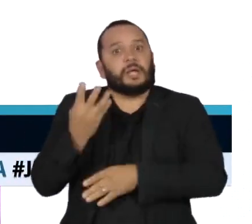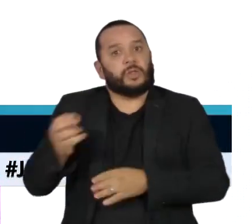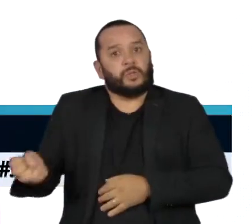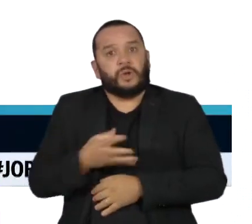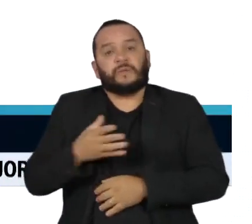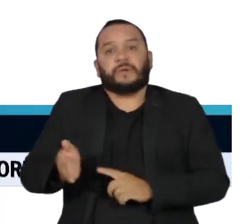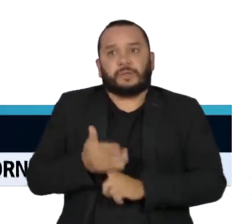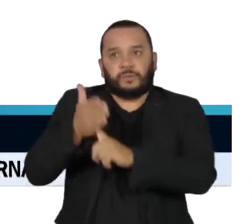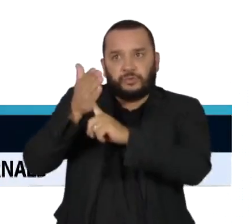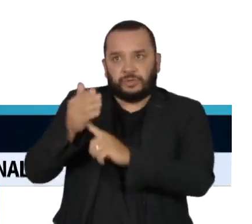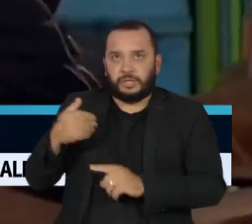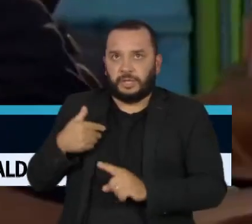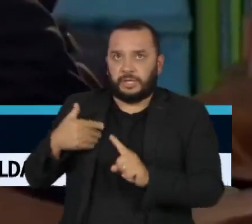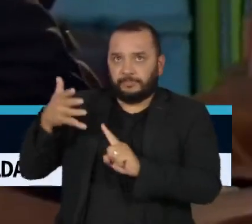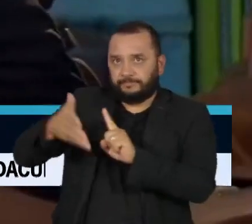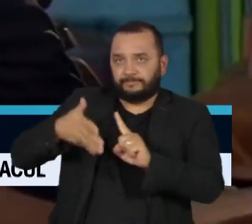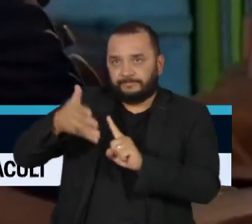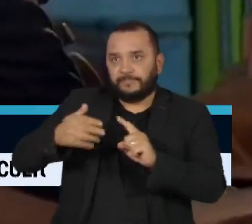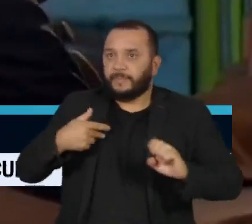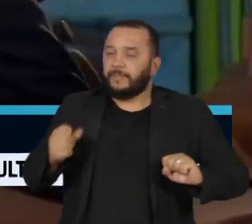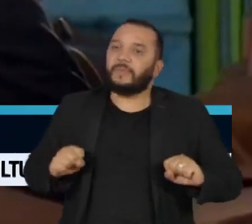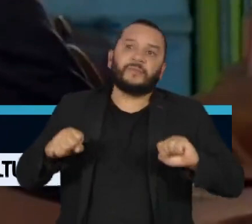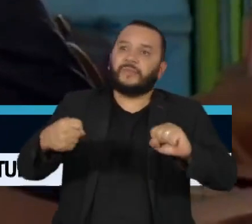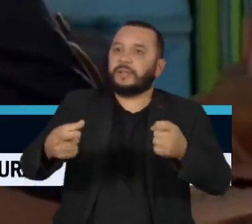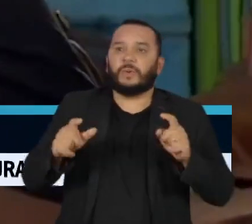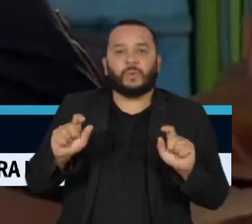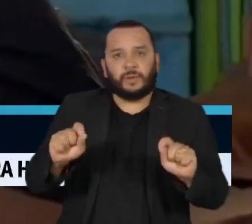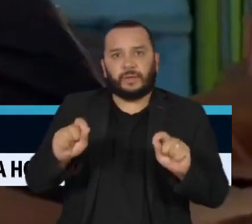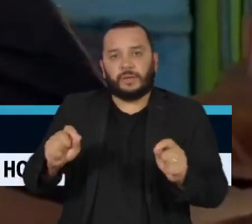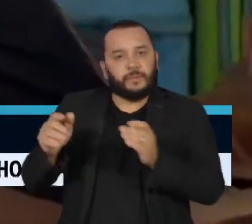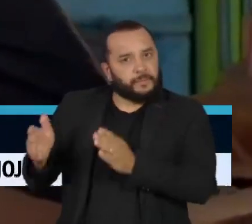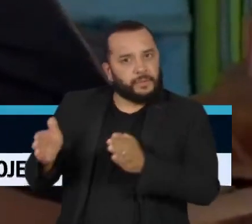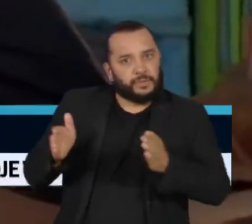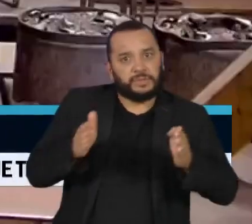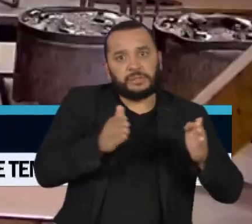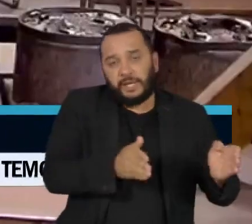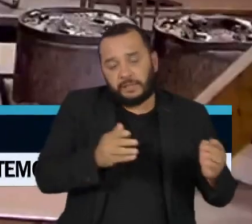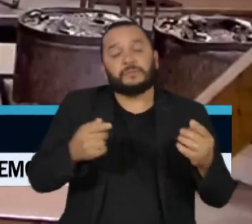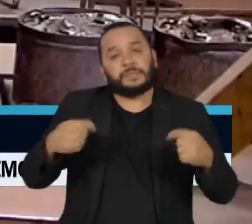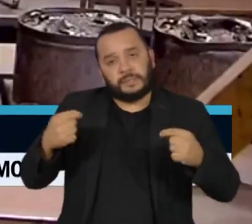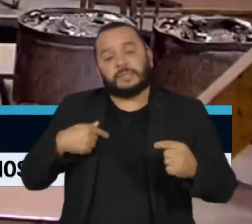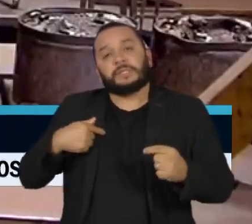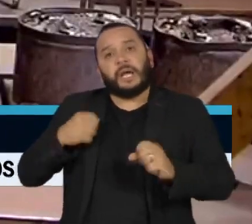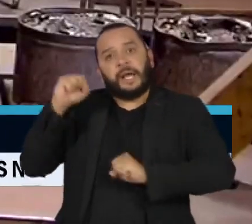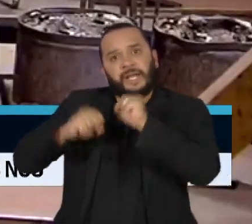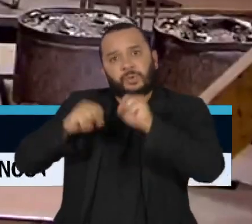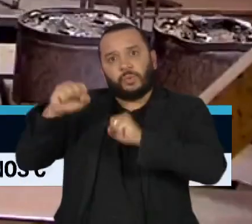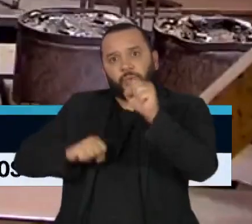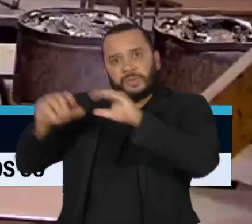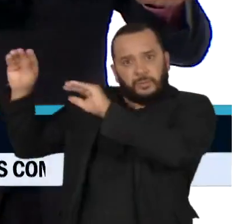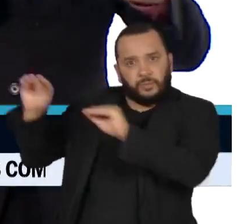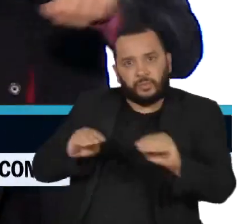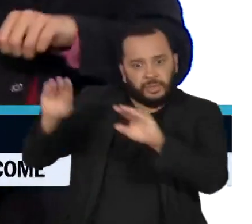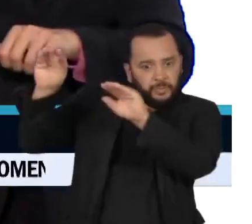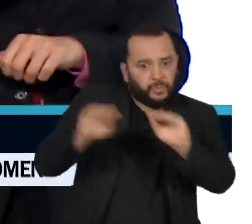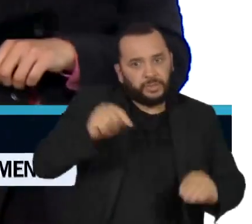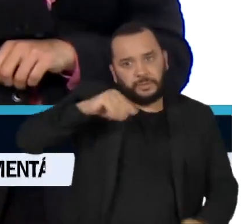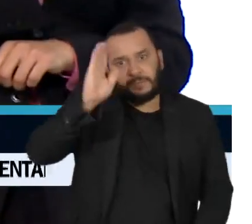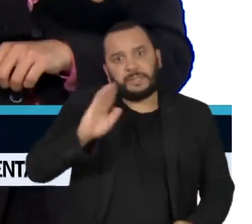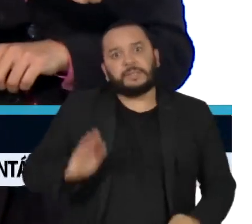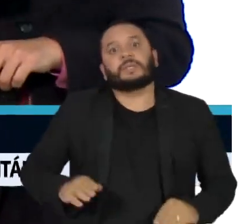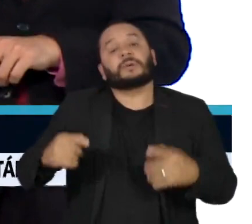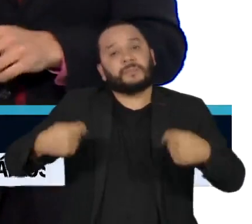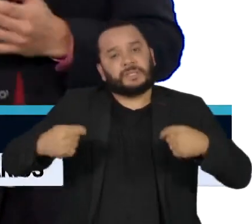O discurso defendeu de forma enfática um processo de reindustrialização do país baseado na sustentabilidade. O novo